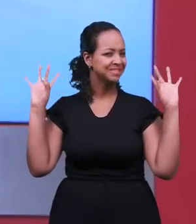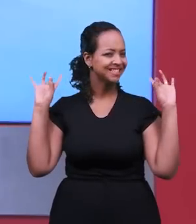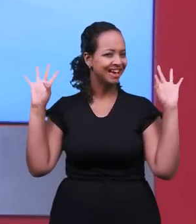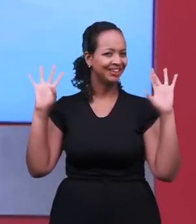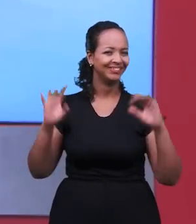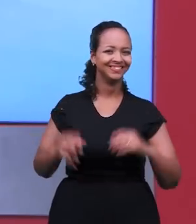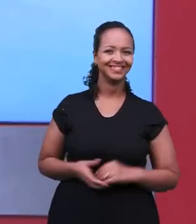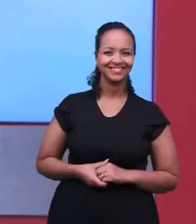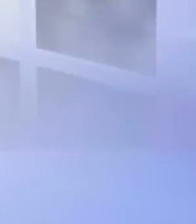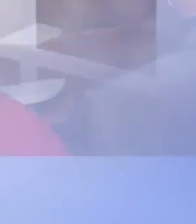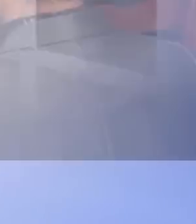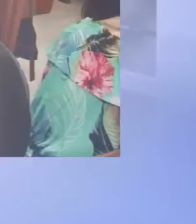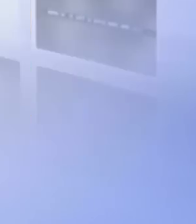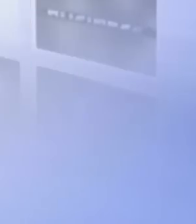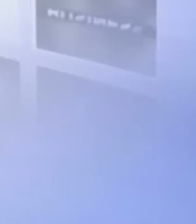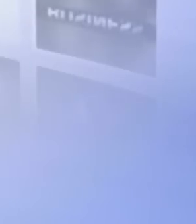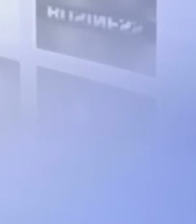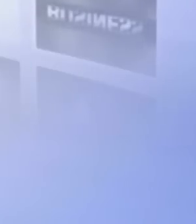Especial.